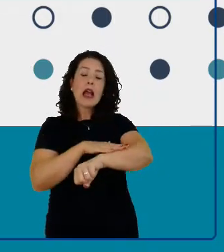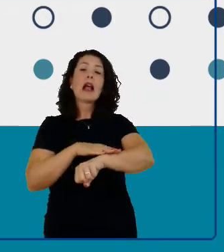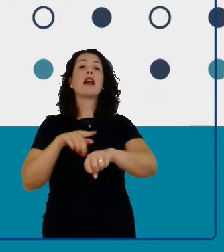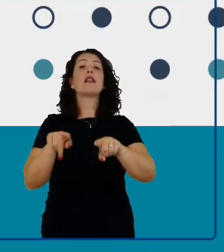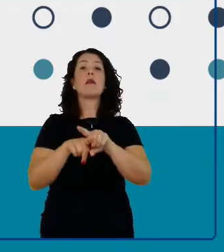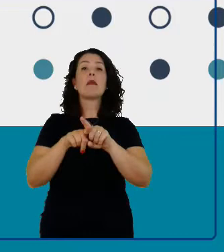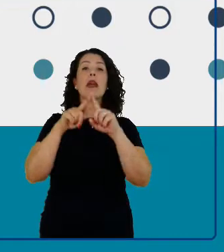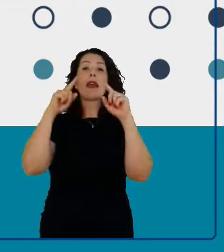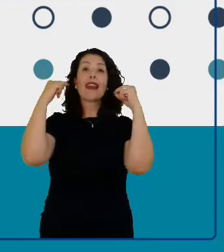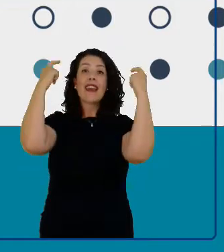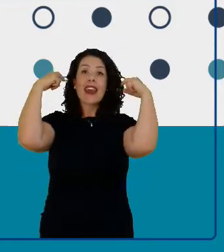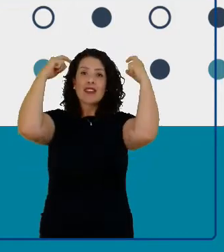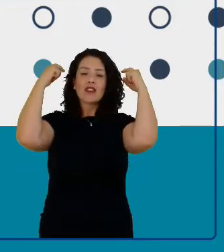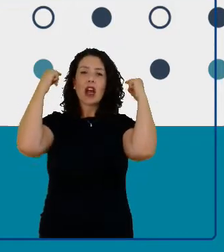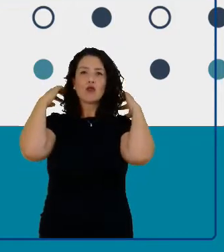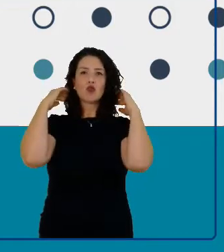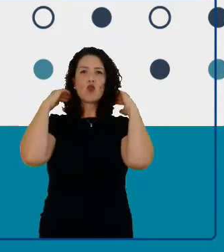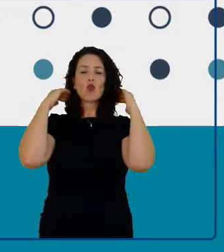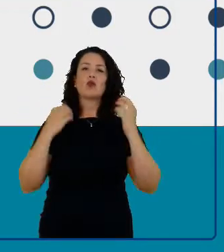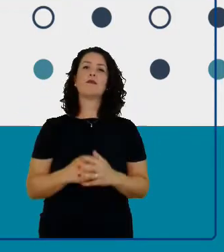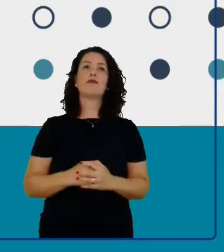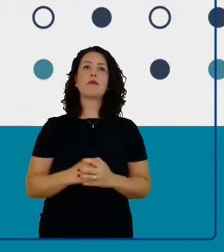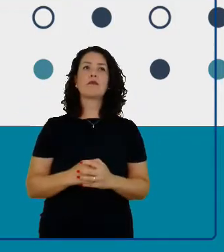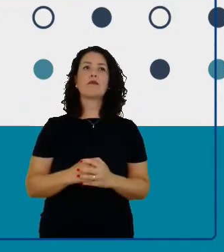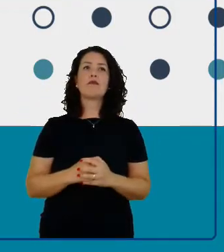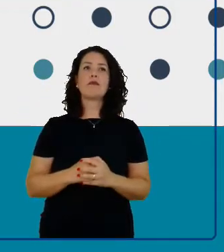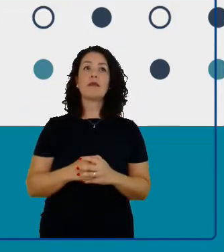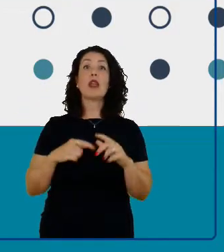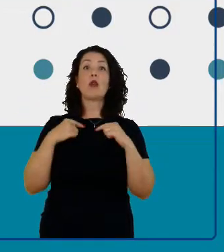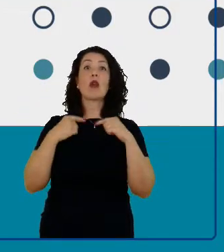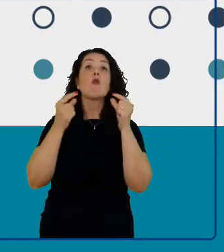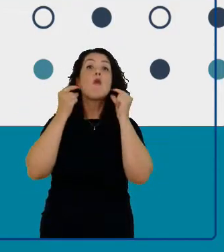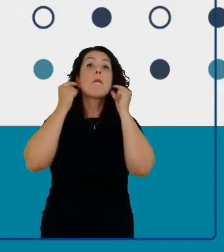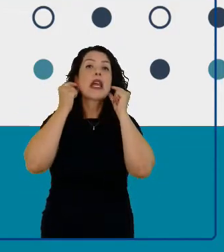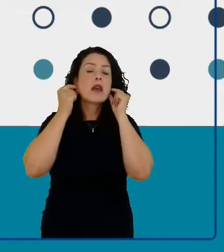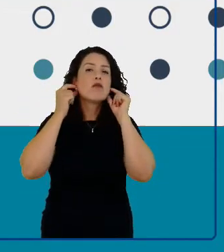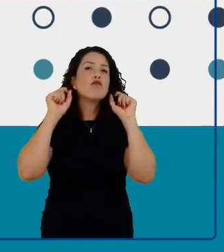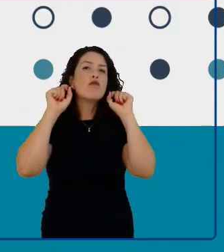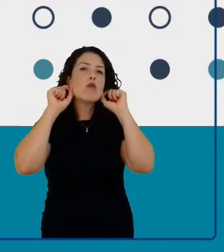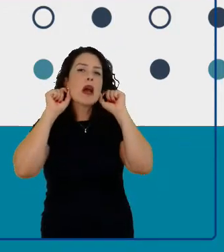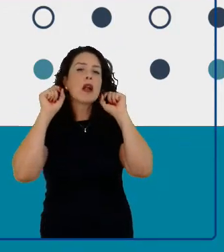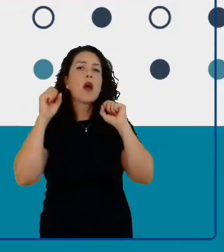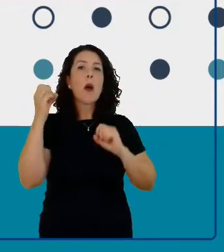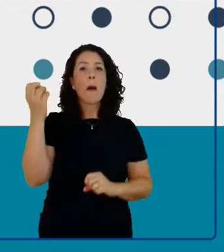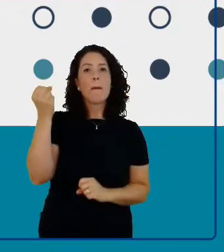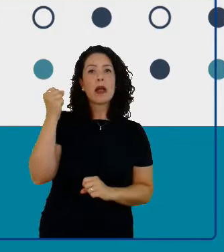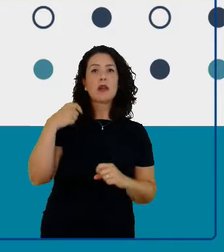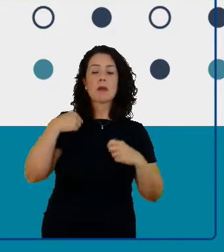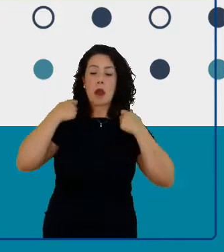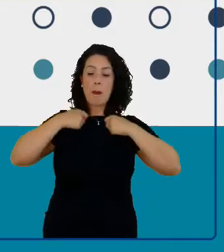curtos. Eu estou usando um brinco de pérolas e uma blusa verde clara.